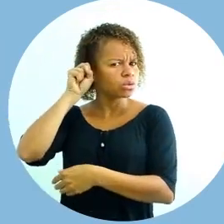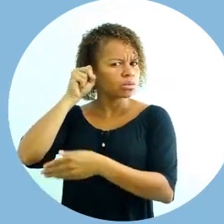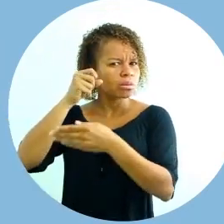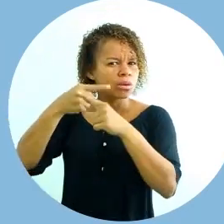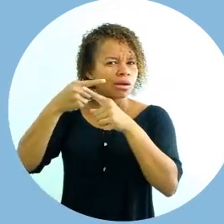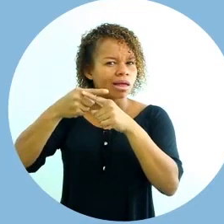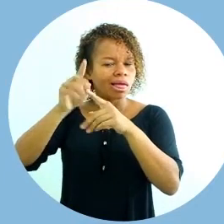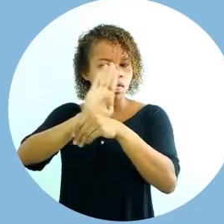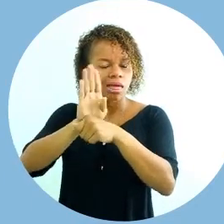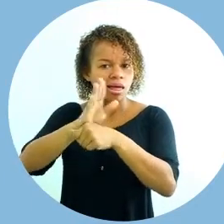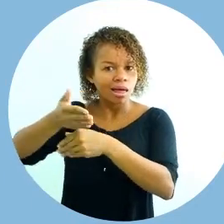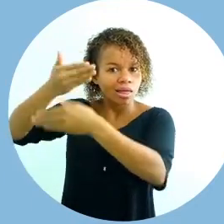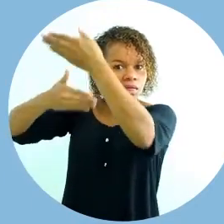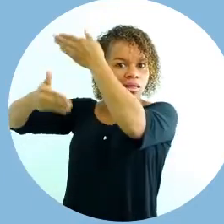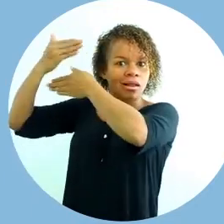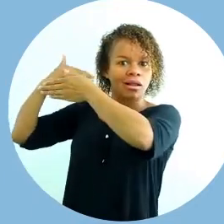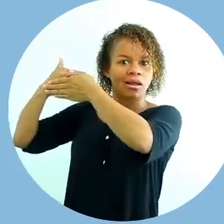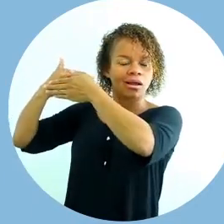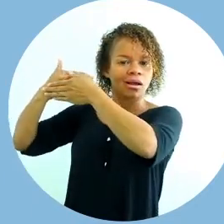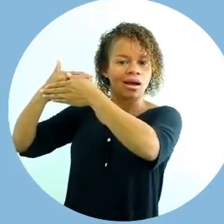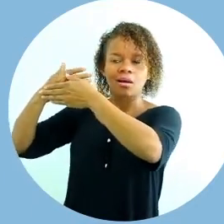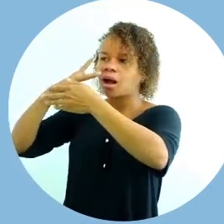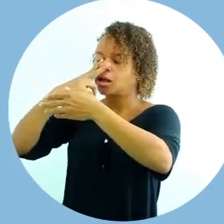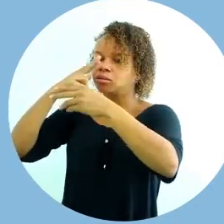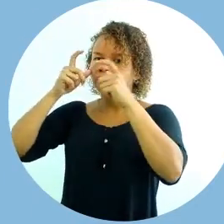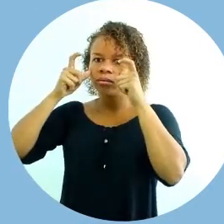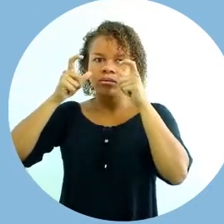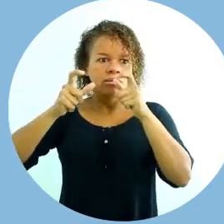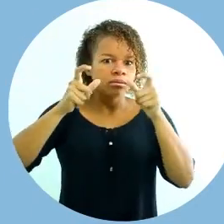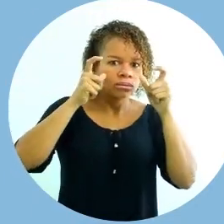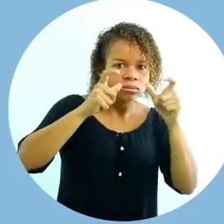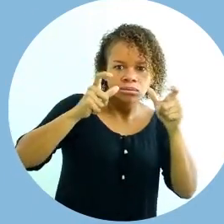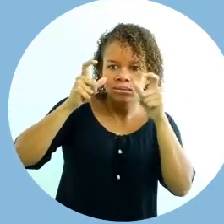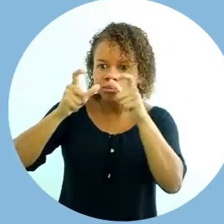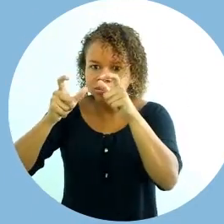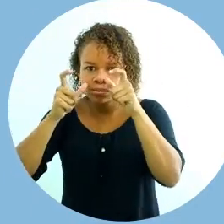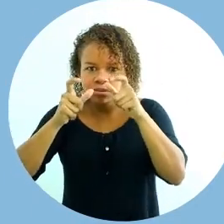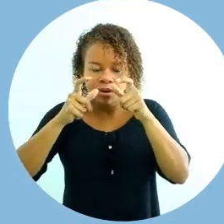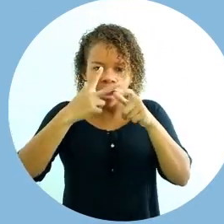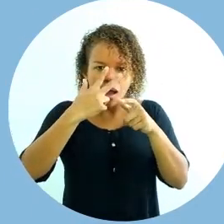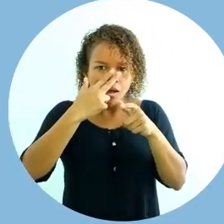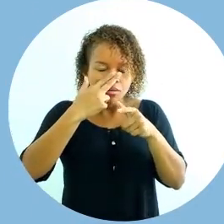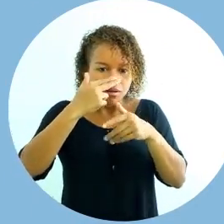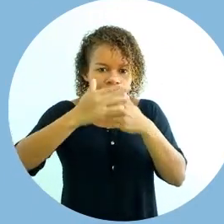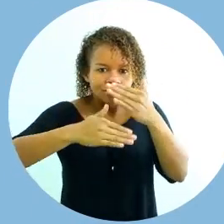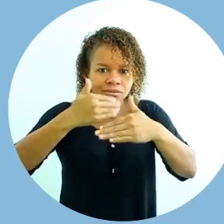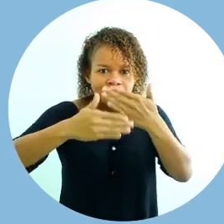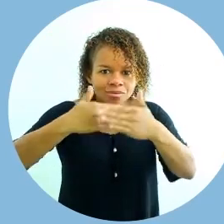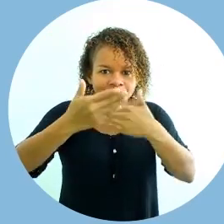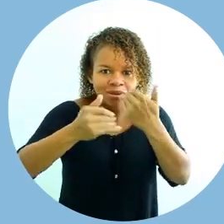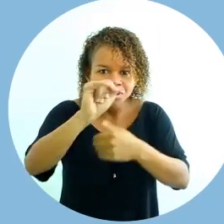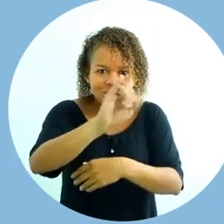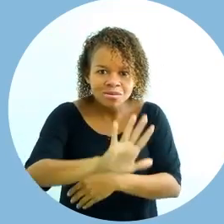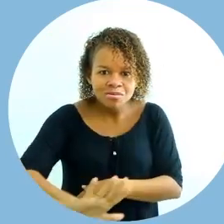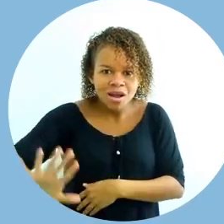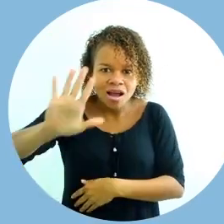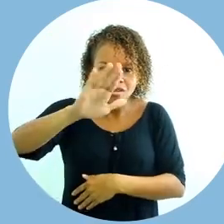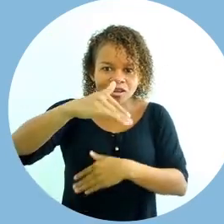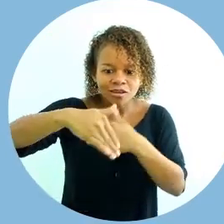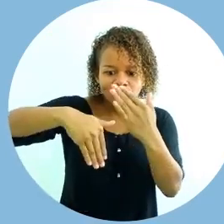de fundo, em preto e branco, chamava muita atenção. Essa dinâmica das imagens em movimento.